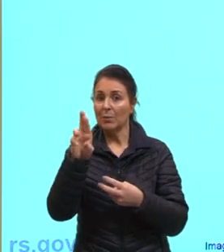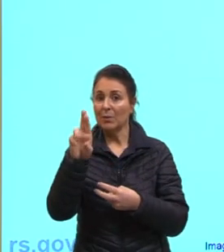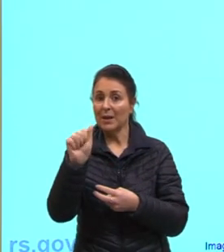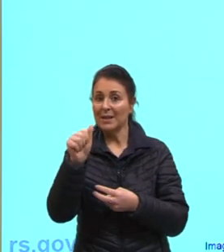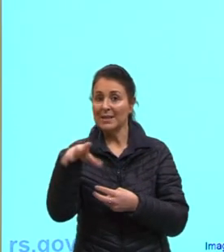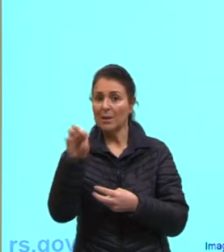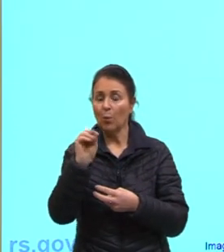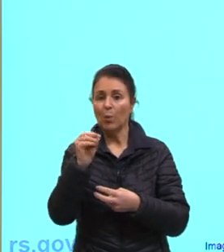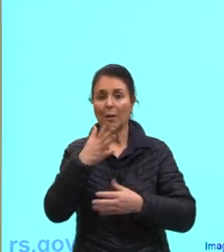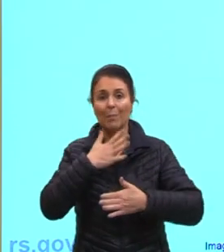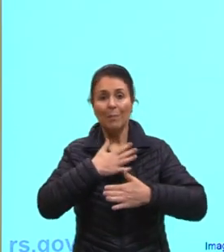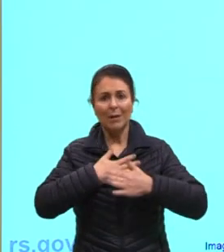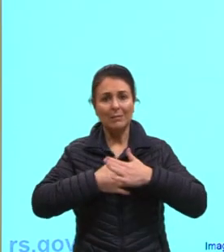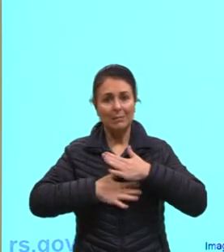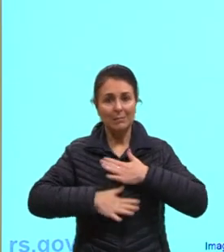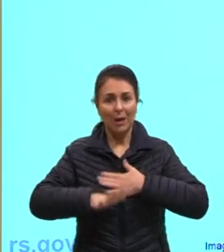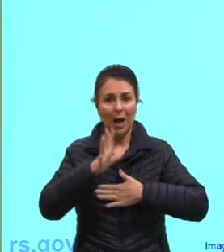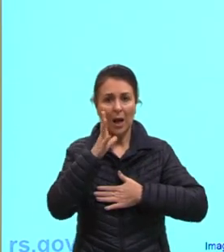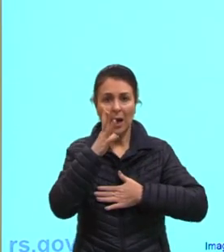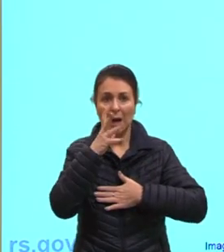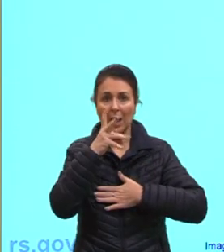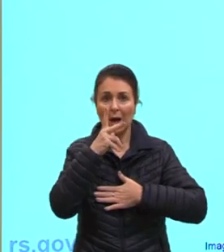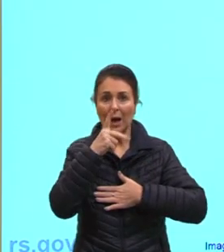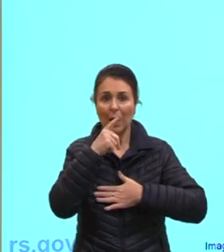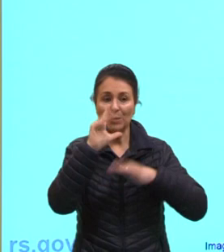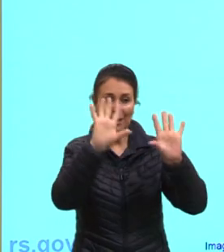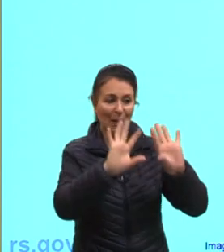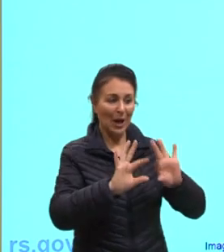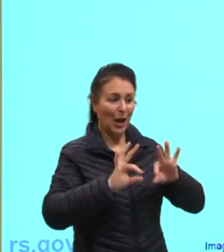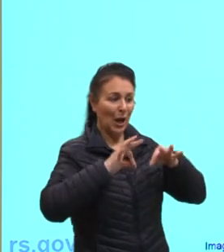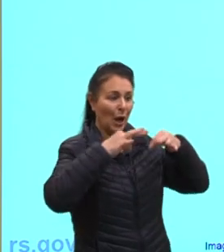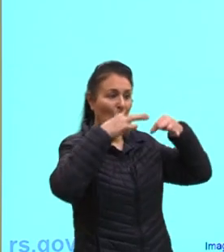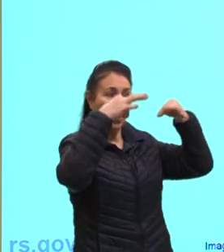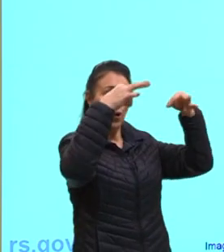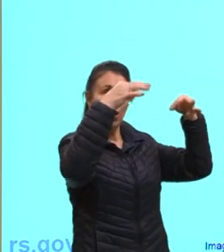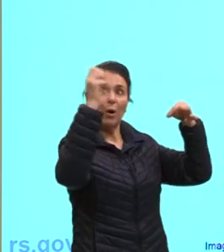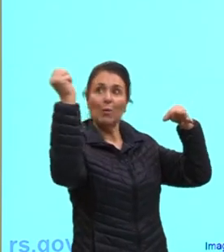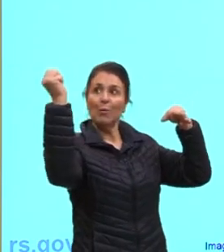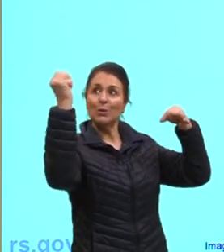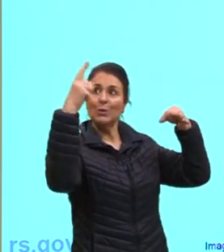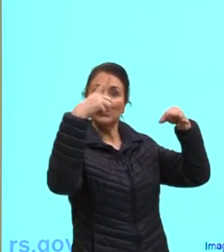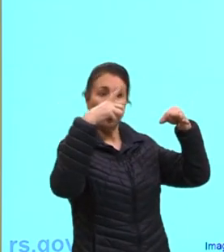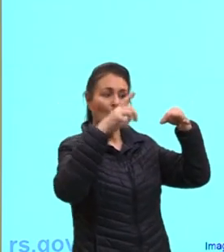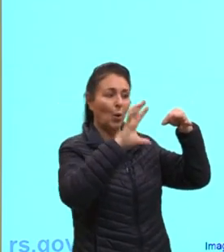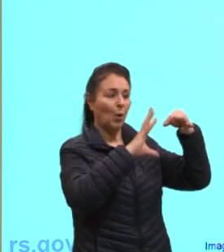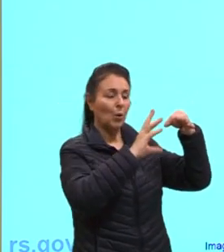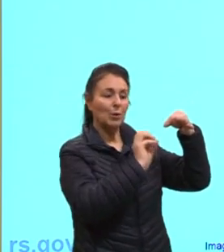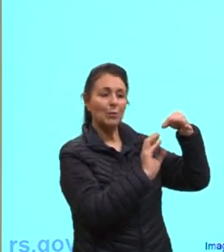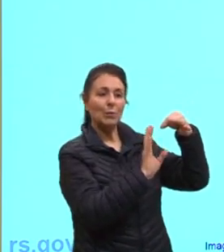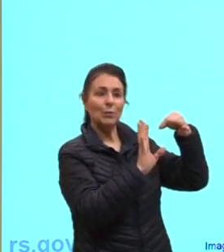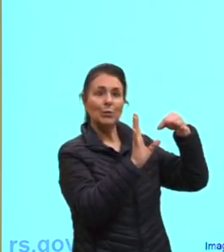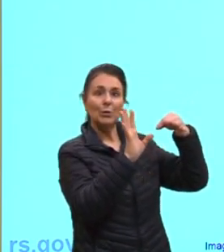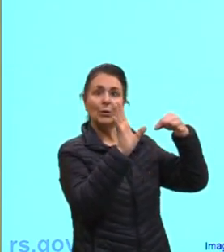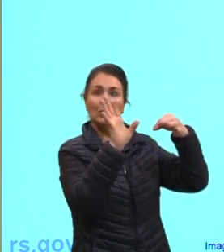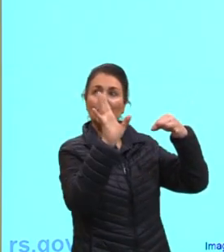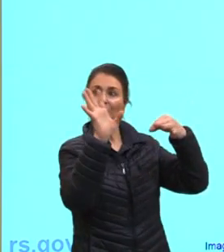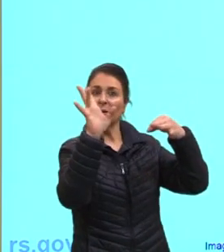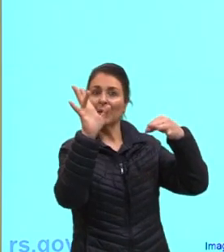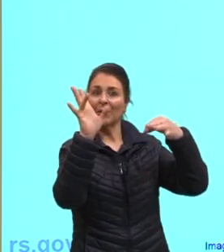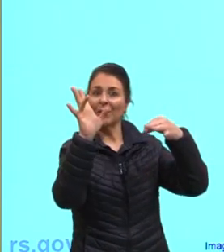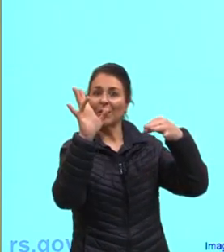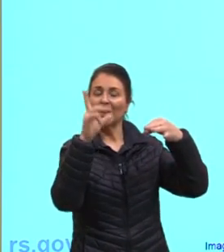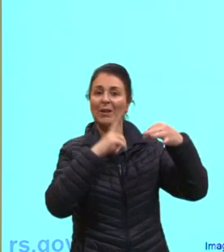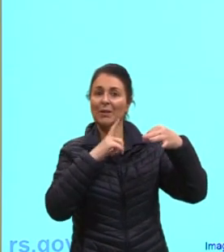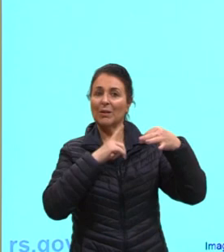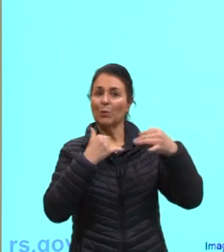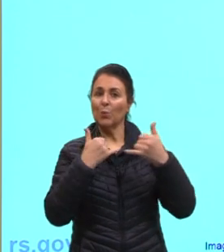de forma devagar, tá? A gente diz que ela acontece mais devagar. O que ocorre na superfície do líquido. Então, aqui, tá, gente? Até não